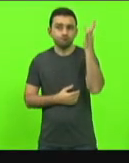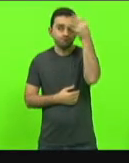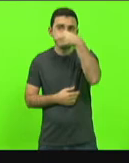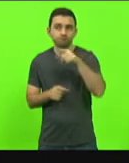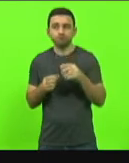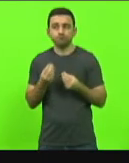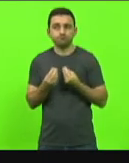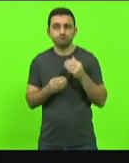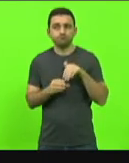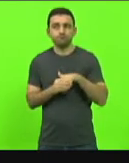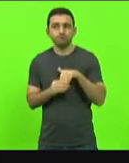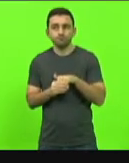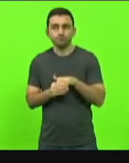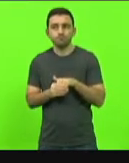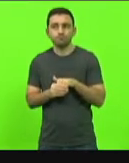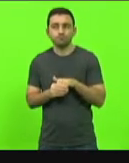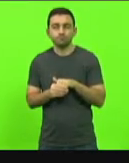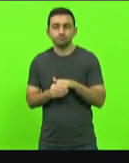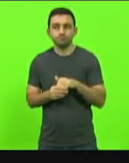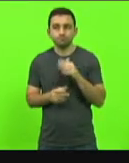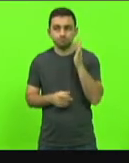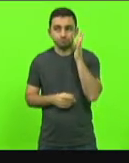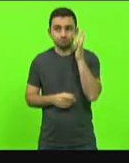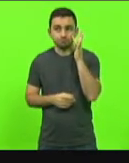Como vota a deputada Felipe Estevão?